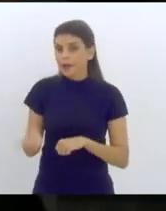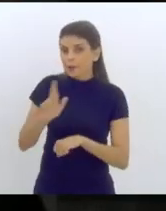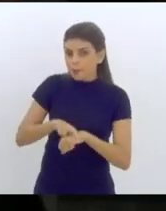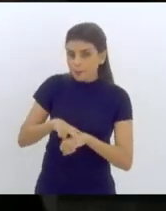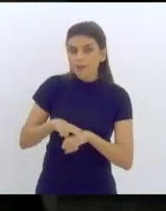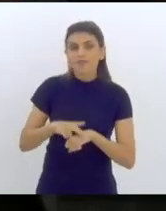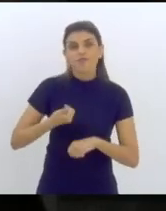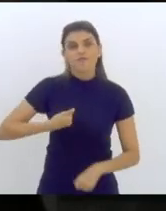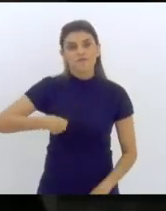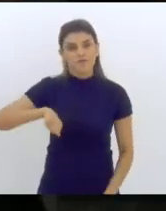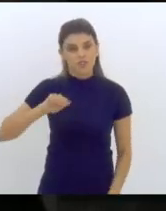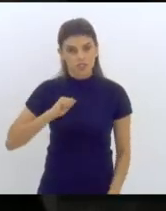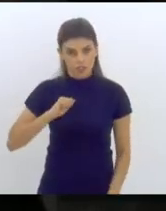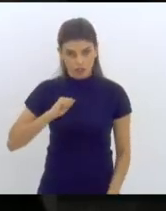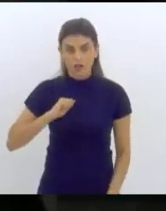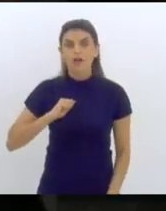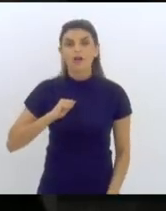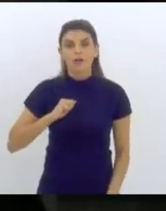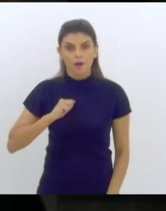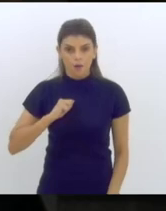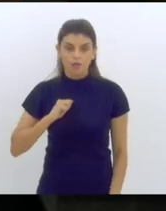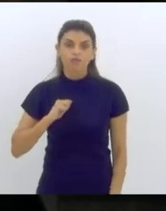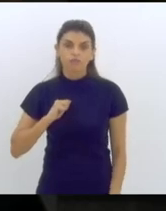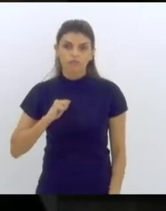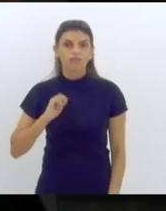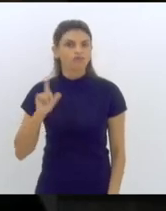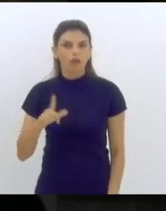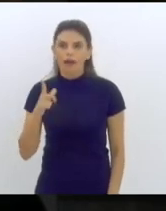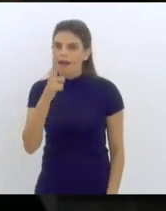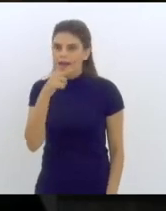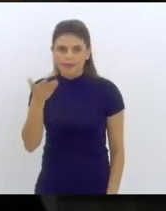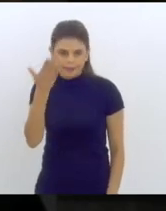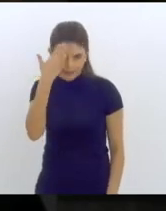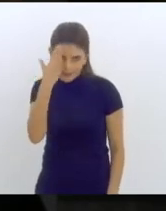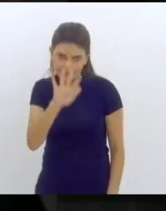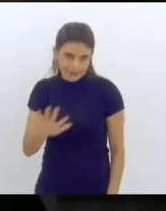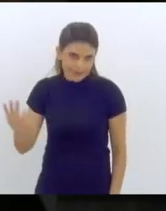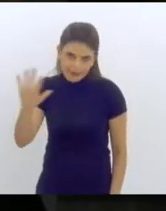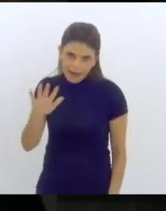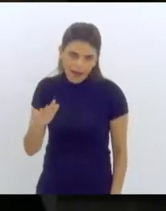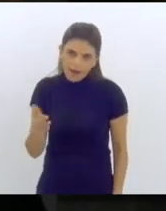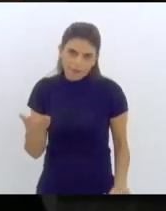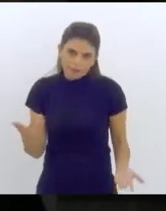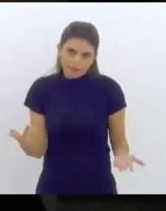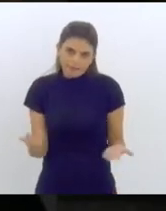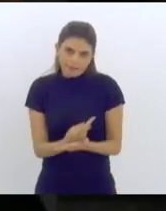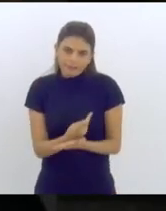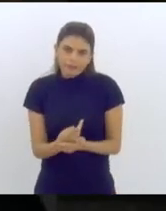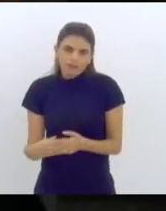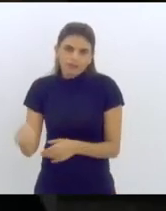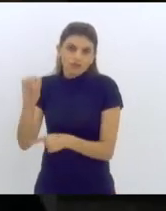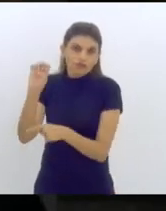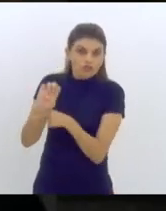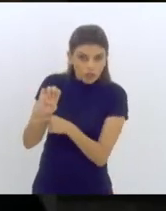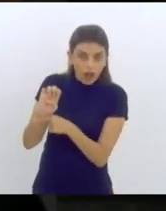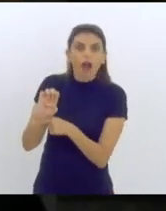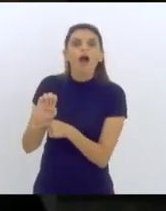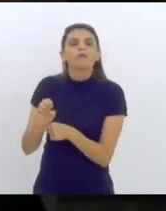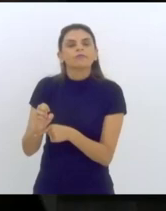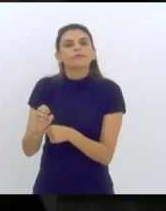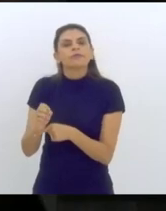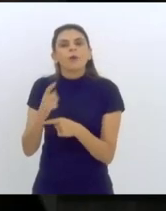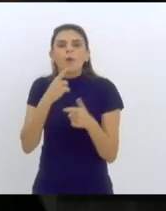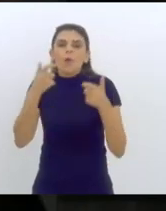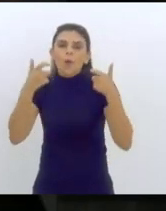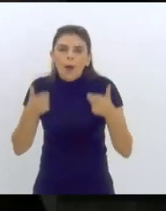fiscal do Estado, que leve esse Estado àquilo que eu intitulo de Estado de Bem-Estar Social,